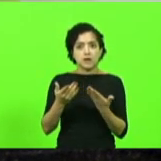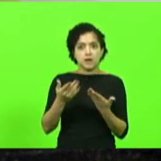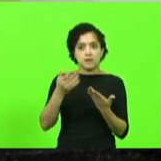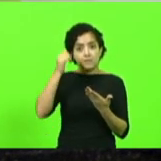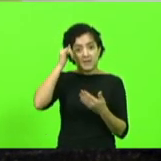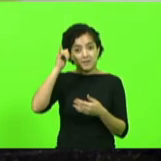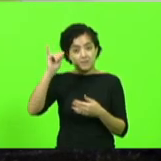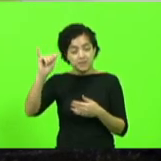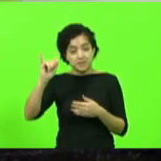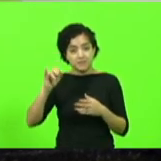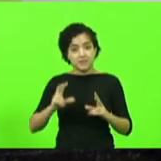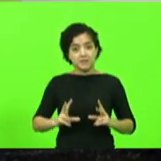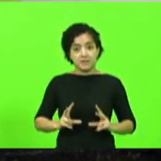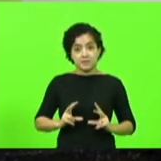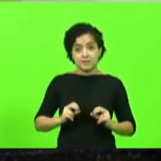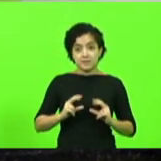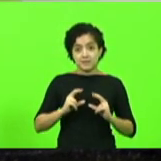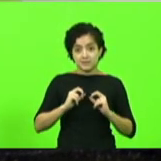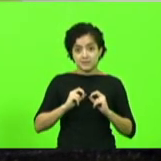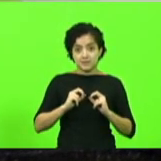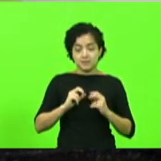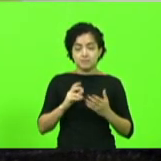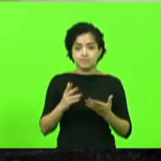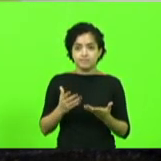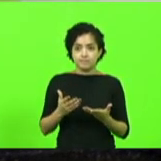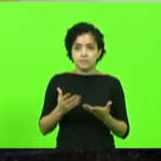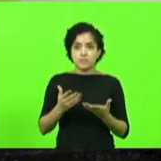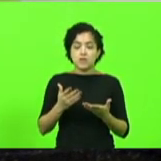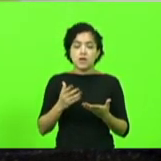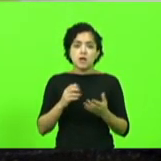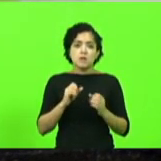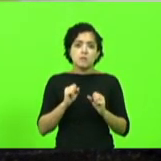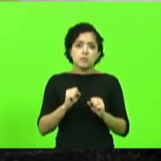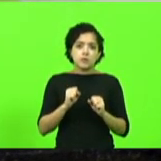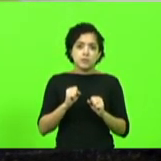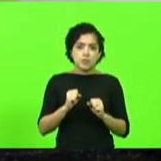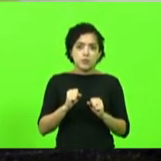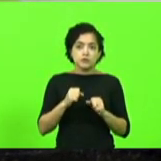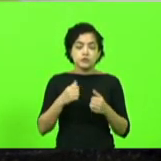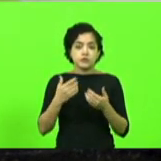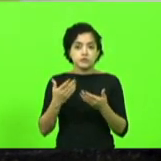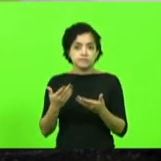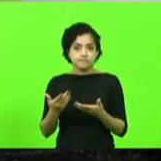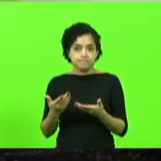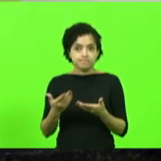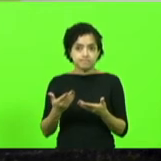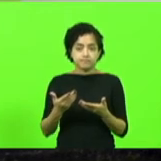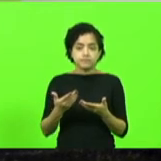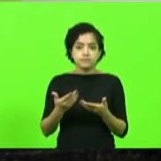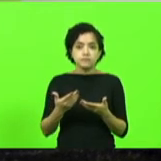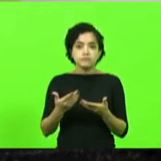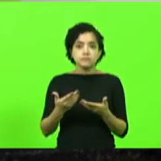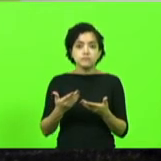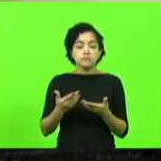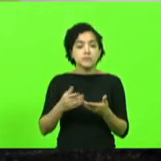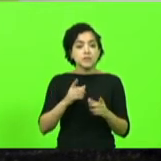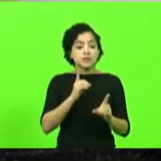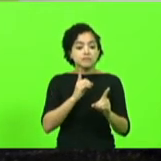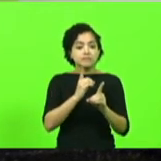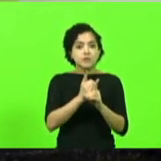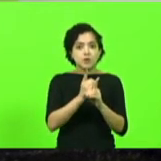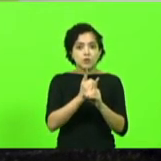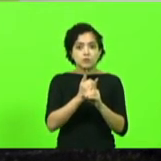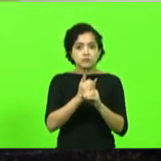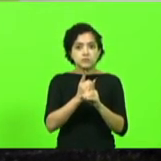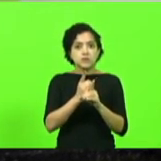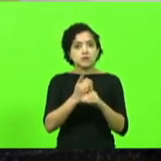câncer. O paciente pode se envolver ativamente com o próprio diagnóstico e